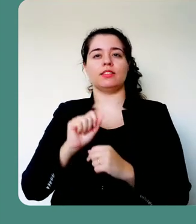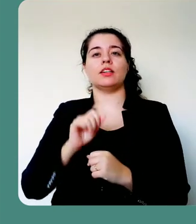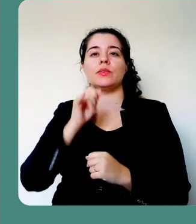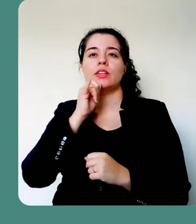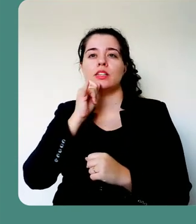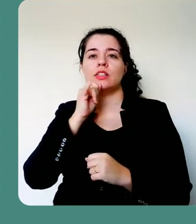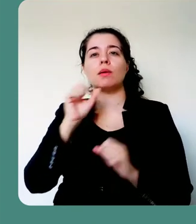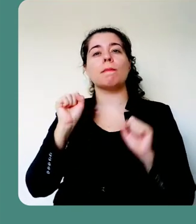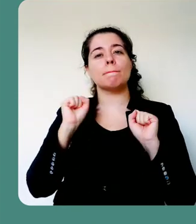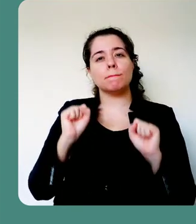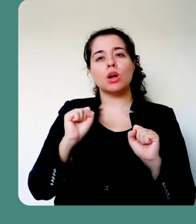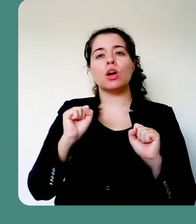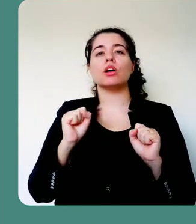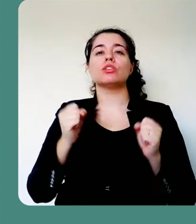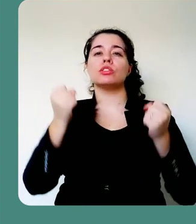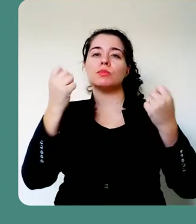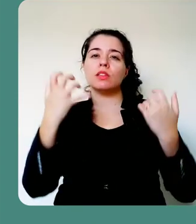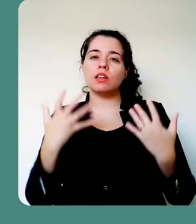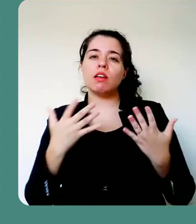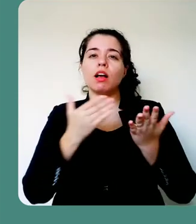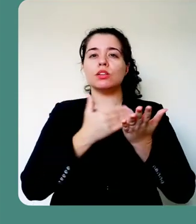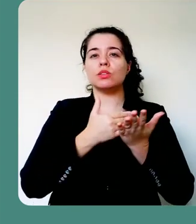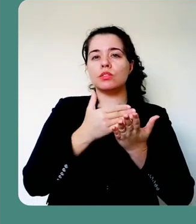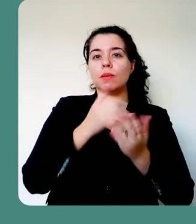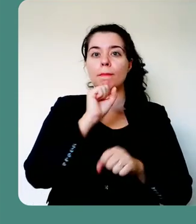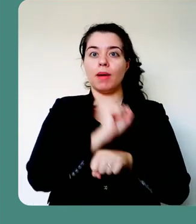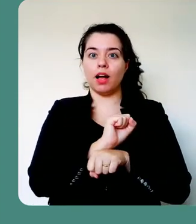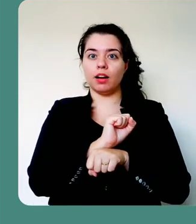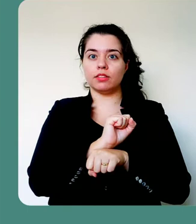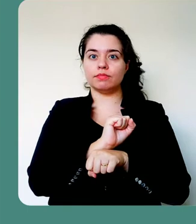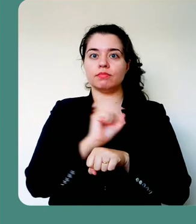pode fazer uma parte introdutória. Faz uma pausa.